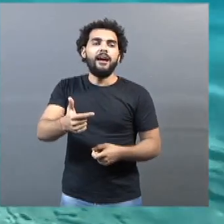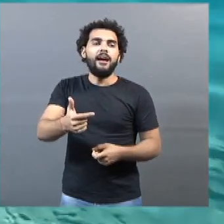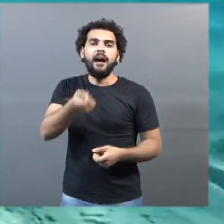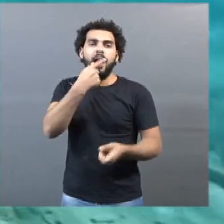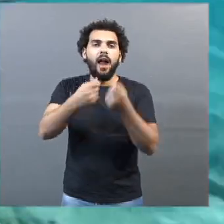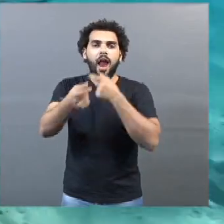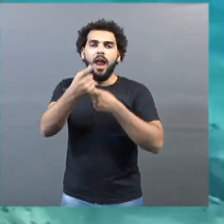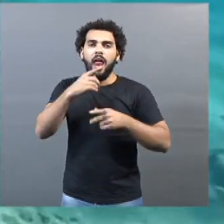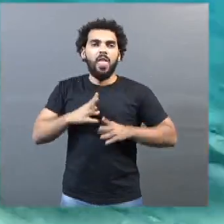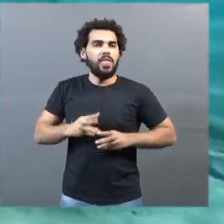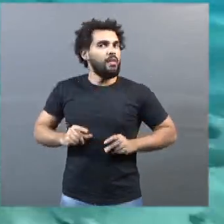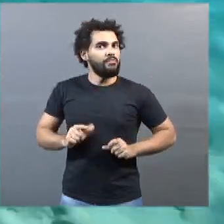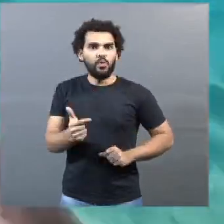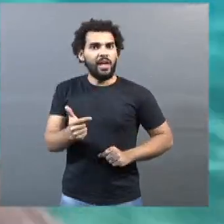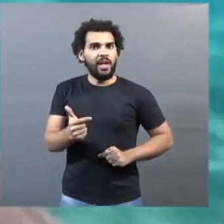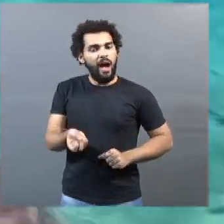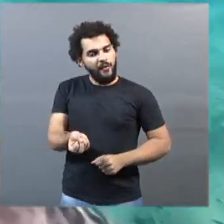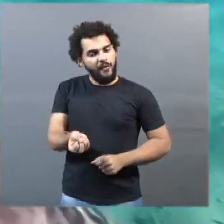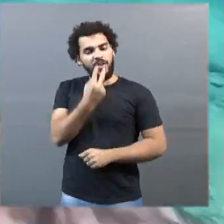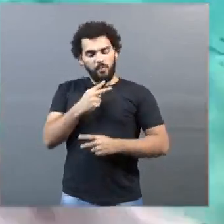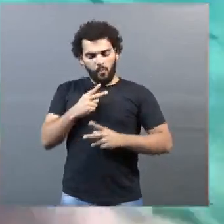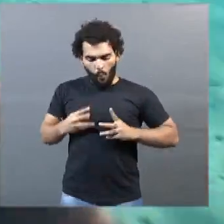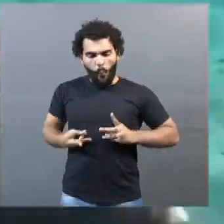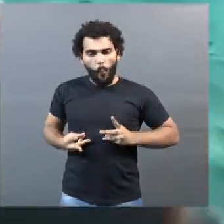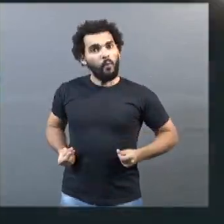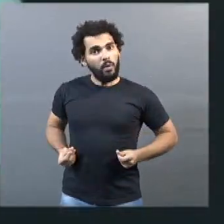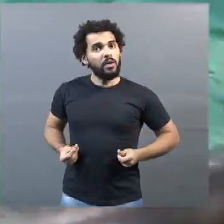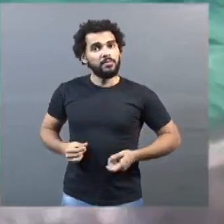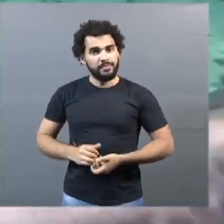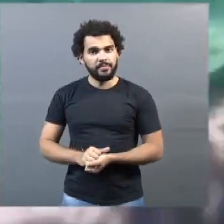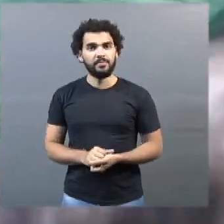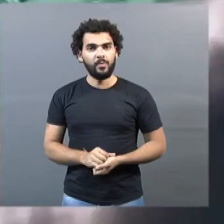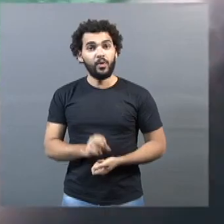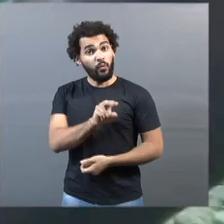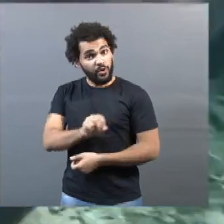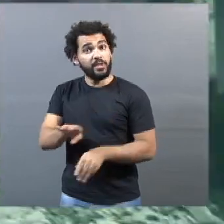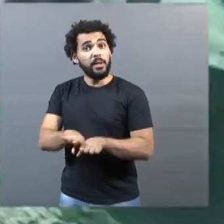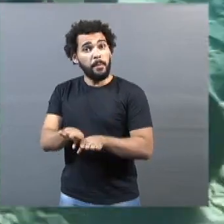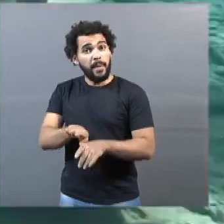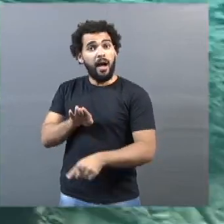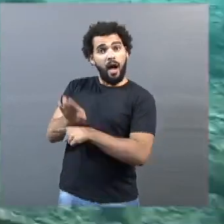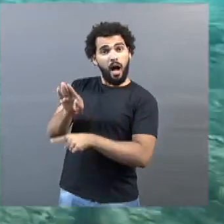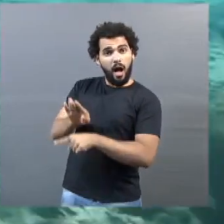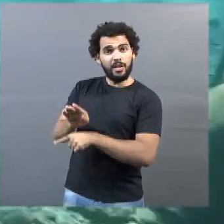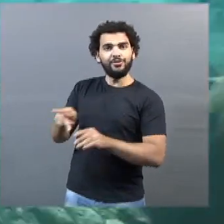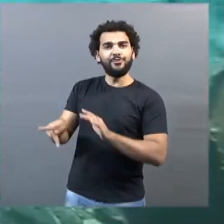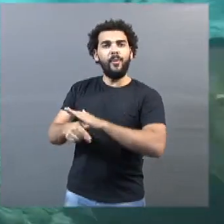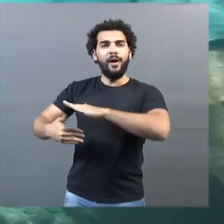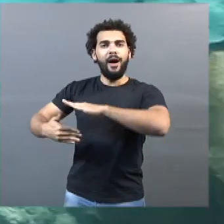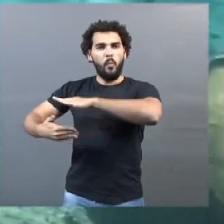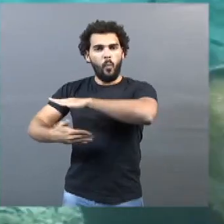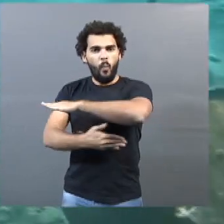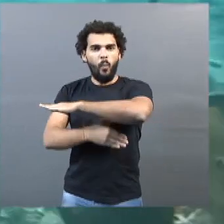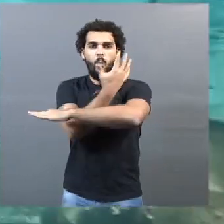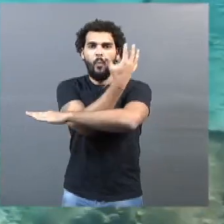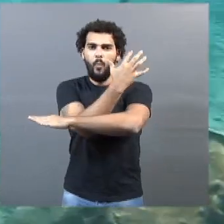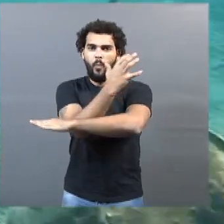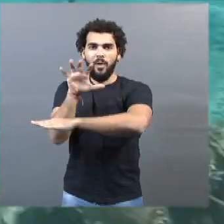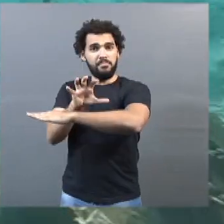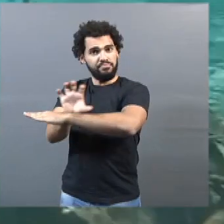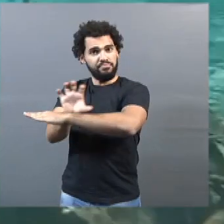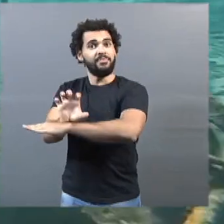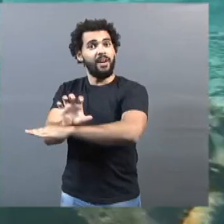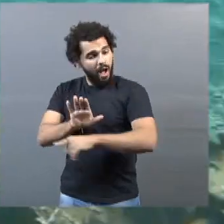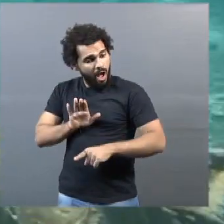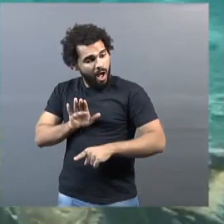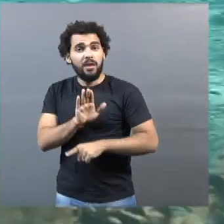Os vírus também cumprem um papel importante no equilíbrio dos ecossistemas. Eles regulam a vida nos mares e em terra. Eu imagino